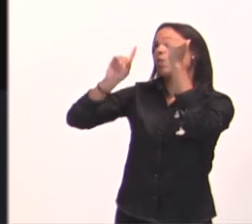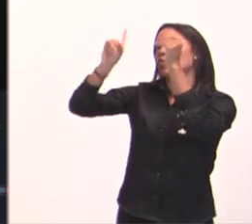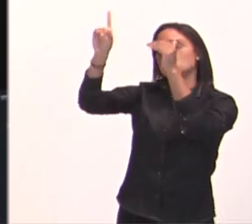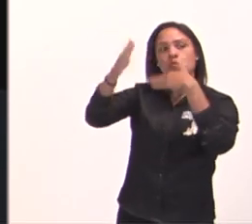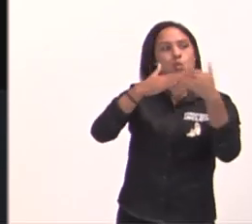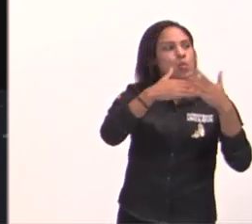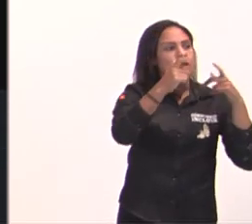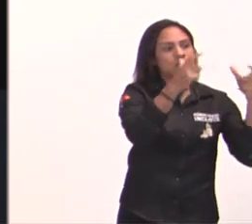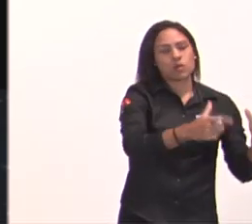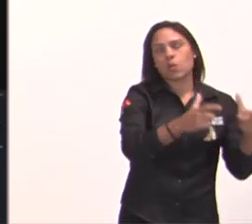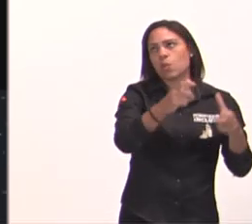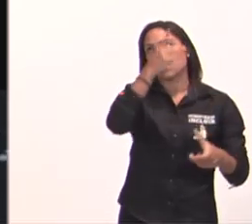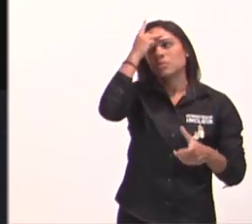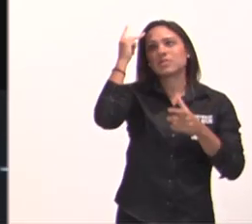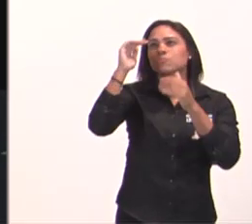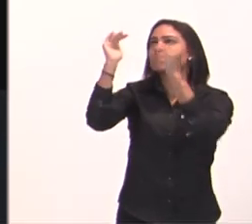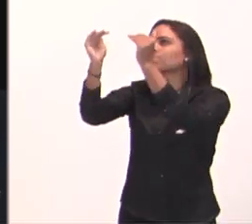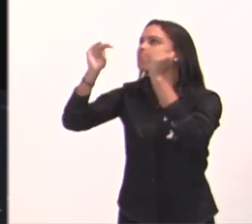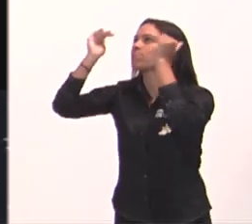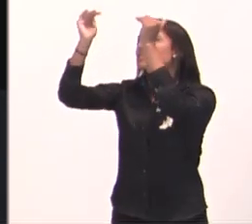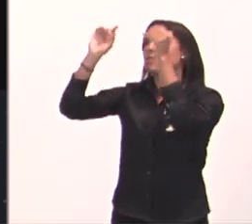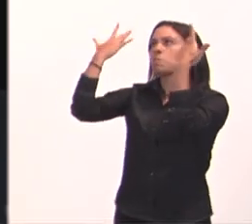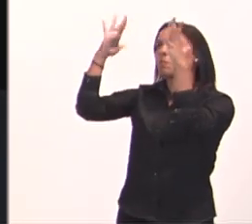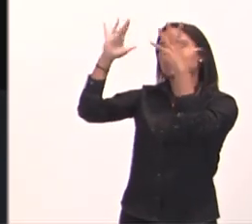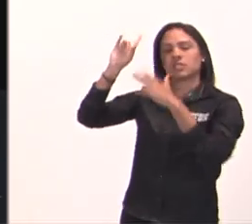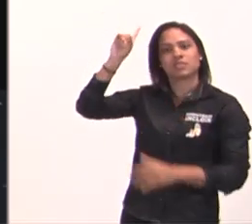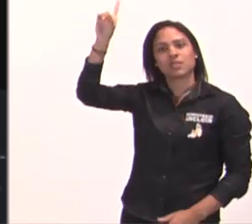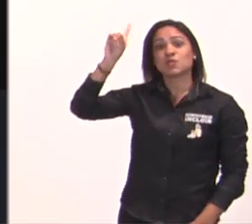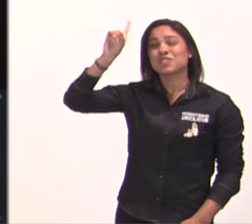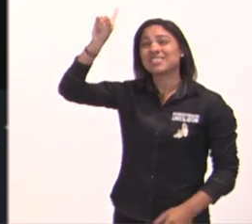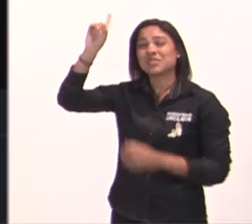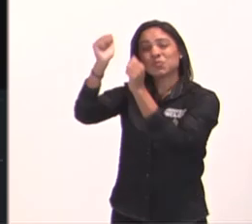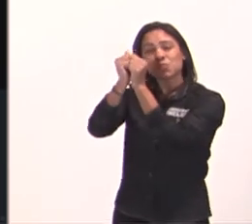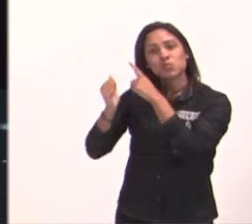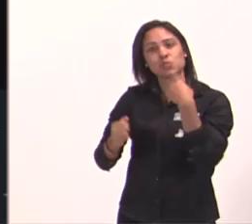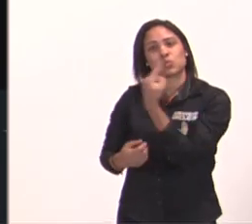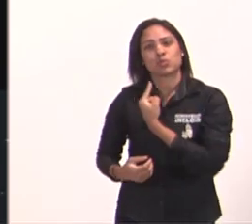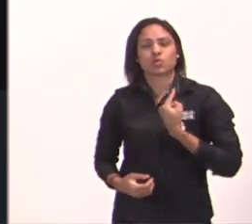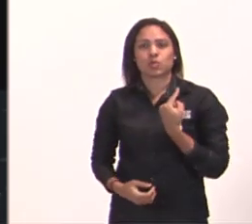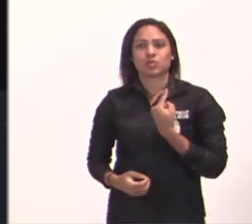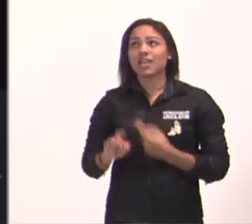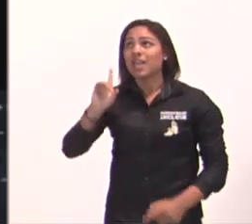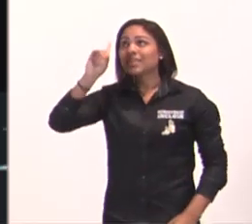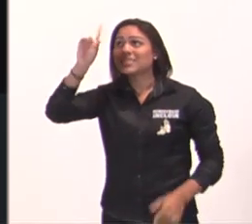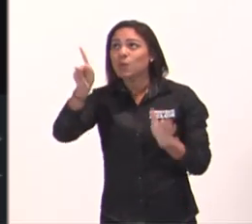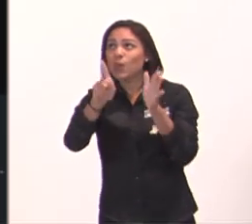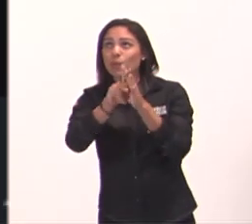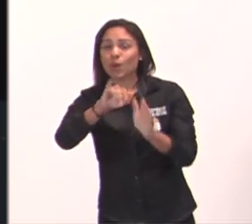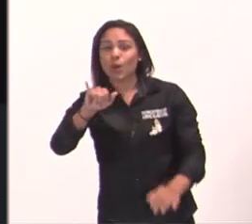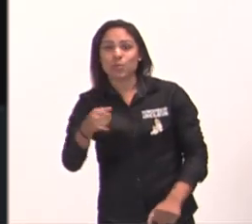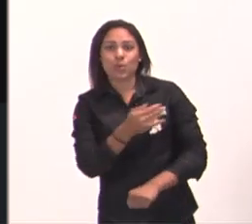o Senhor dos exércitos que conosco, o Deus de Jacó é a nossa torre